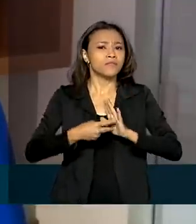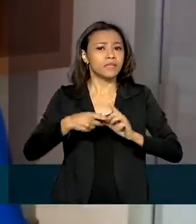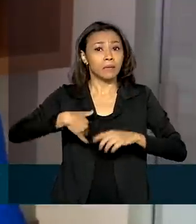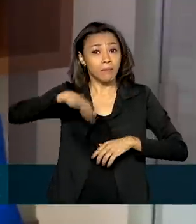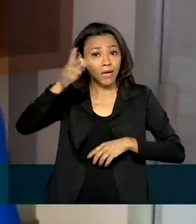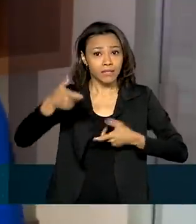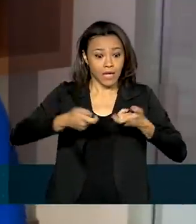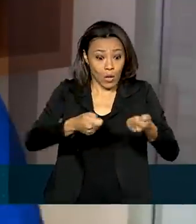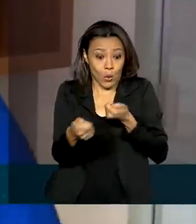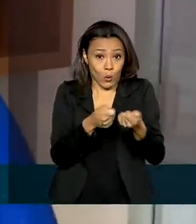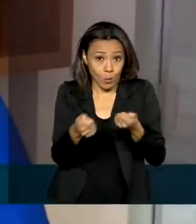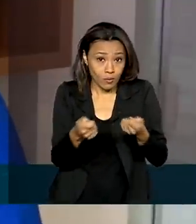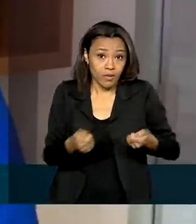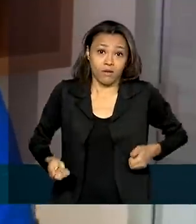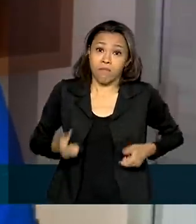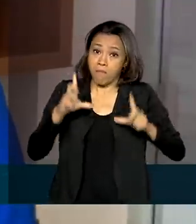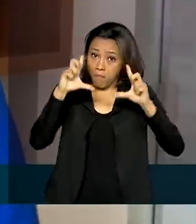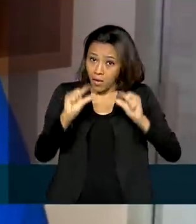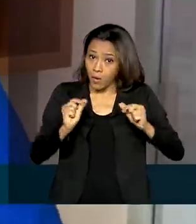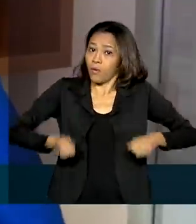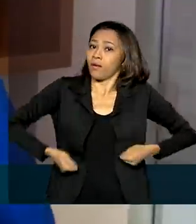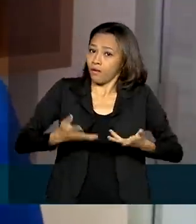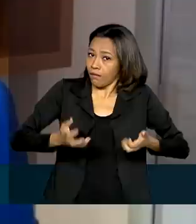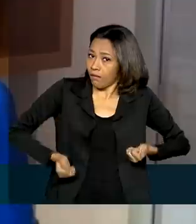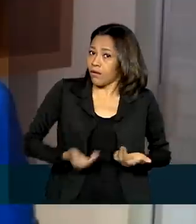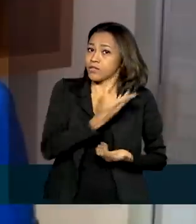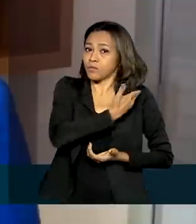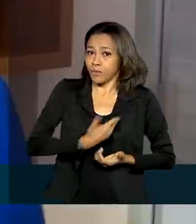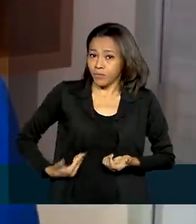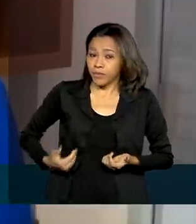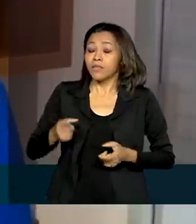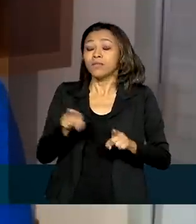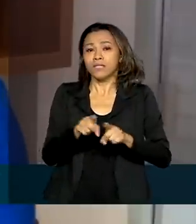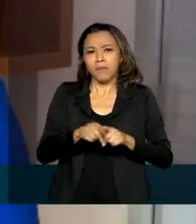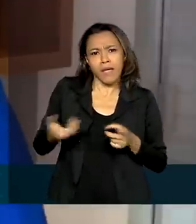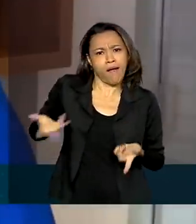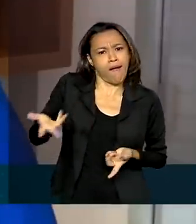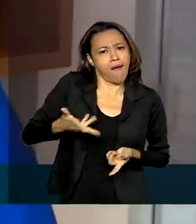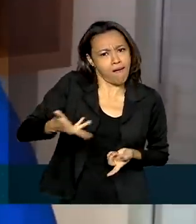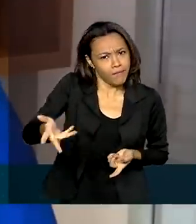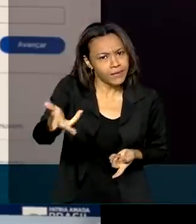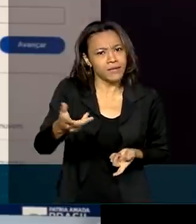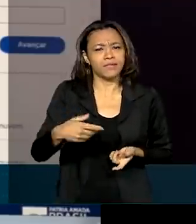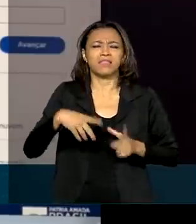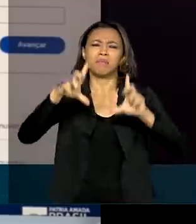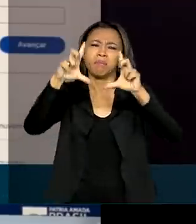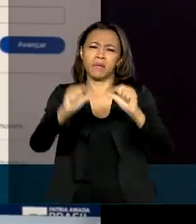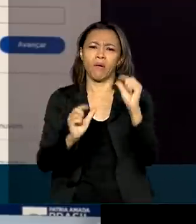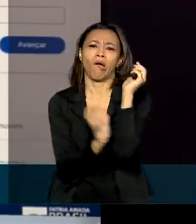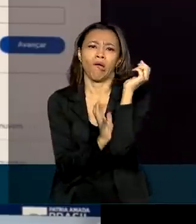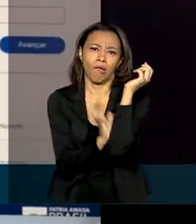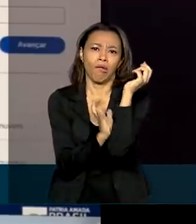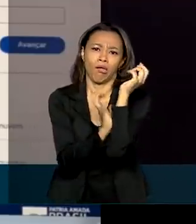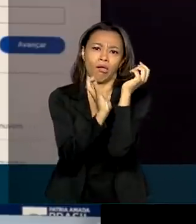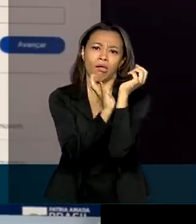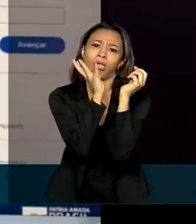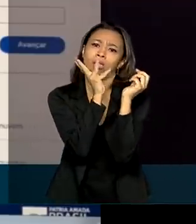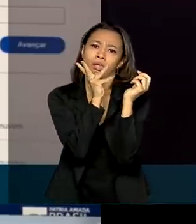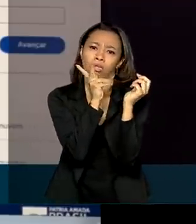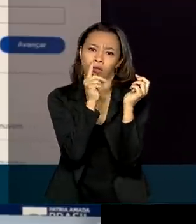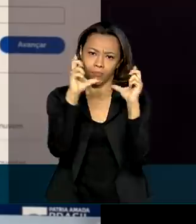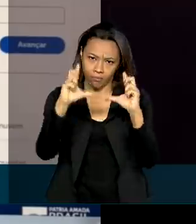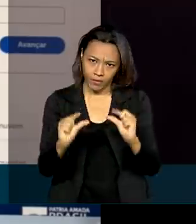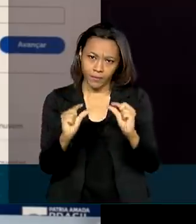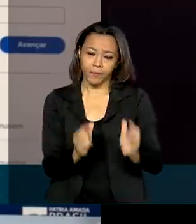economia, menor custo. Do outro, agilidade e menos burocracia. O cadastro é feito pelo